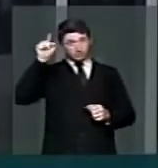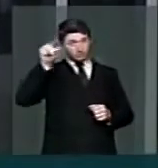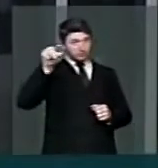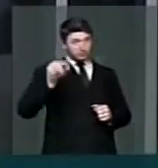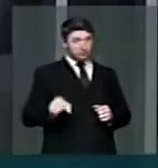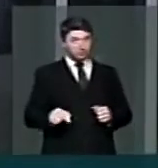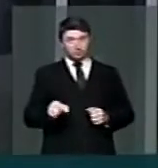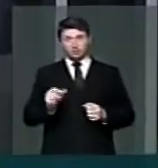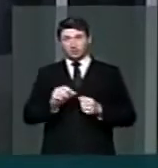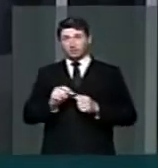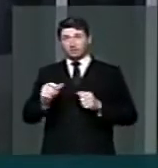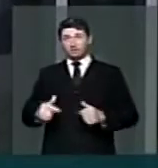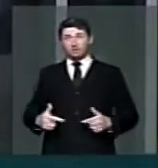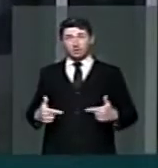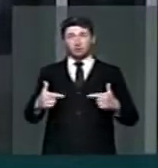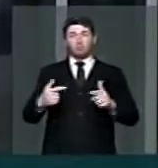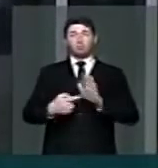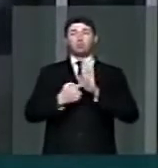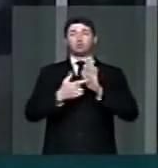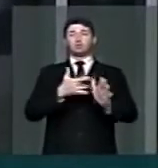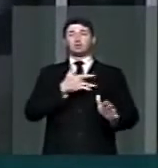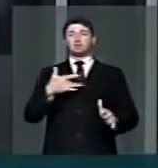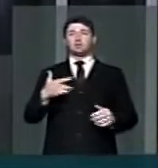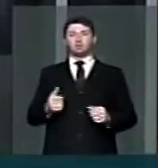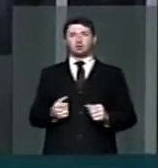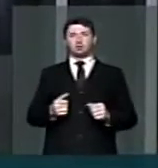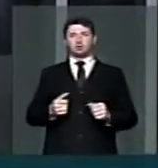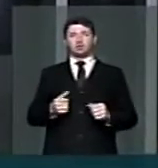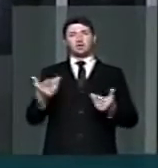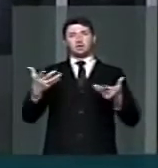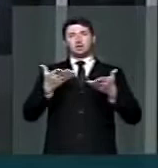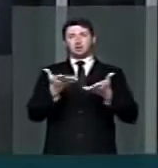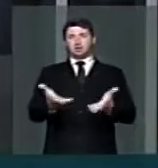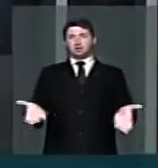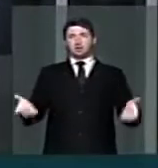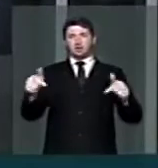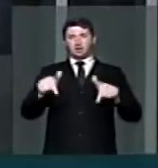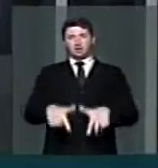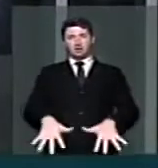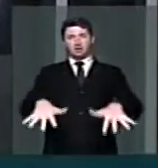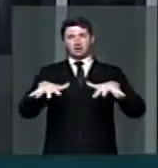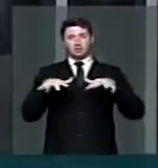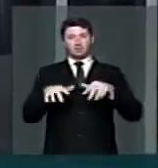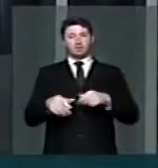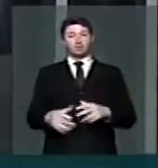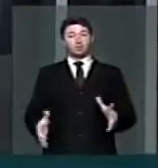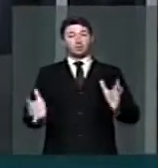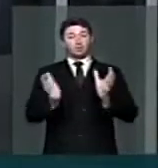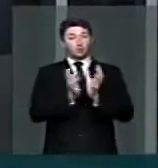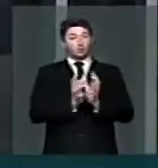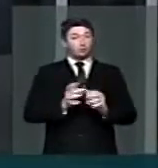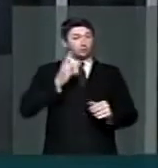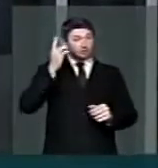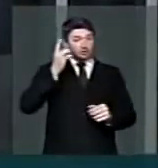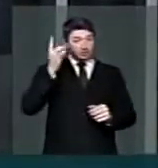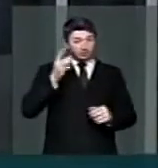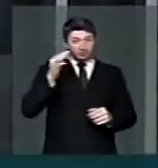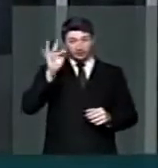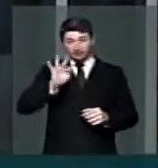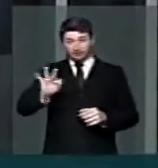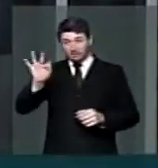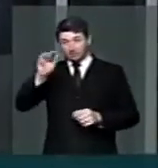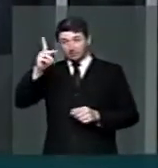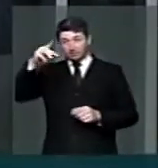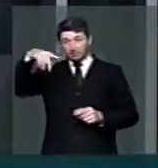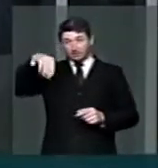quem levantou o problema da saúde. E eu quero deixar para o plenário muito claro, a bancada de deputados federais do